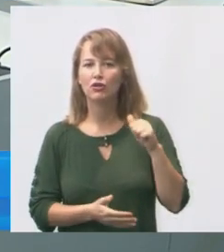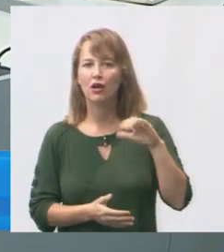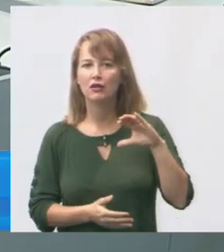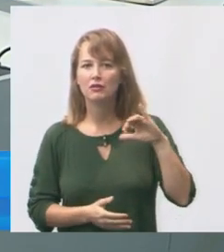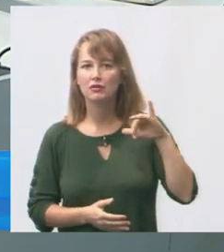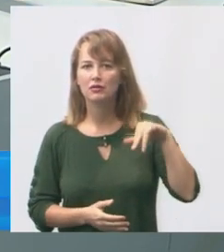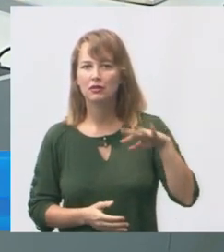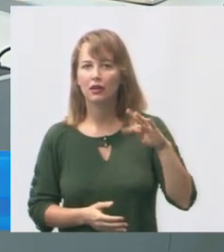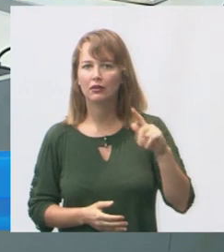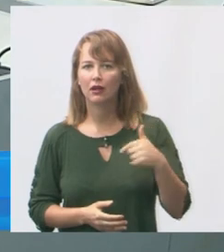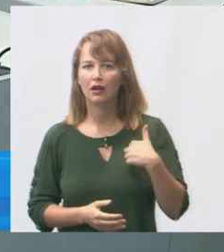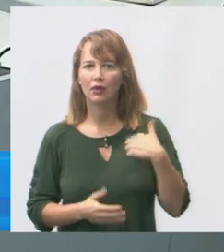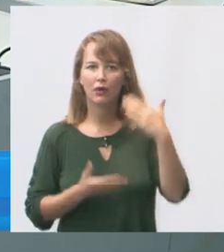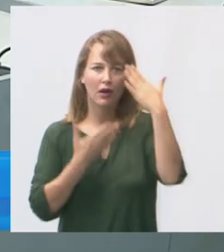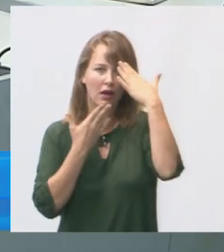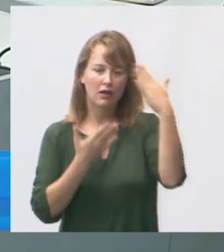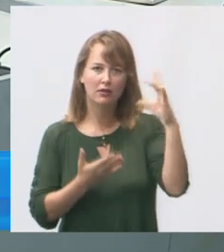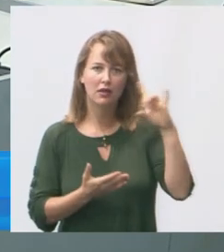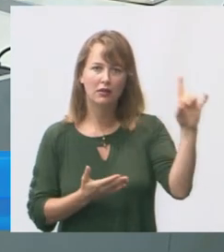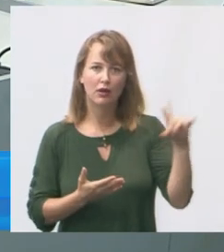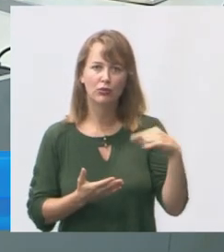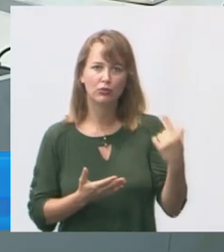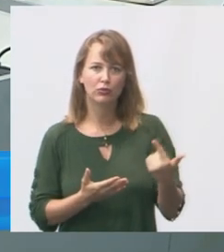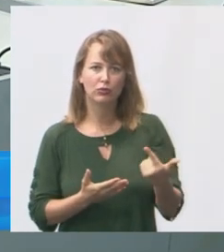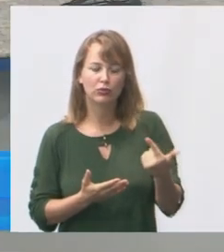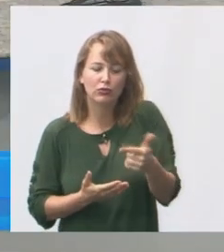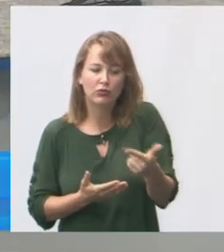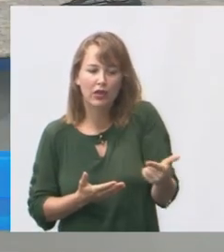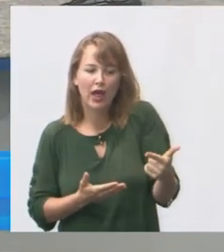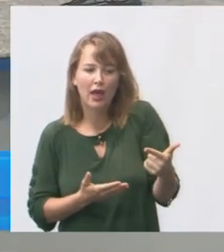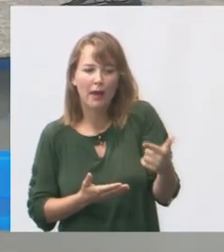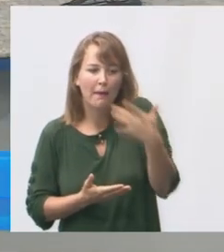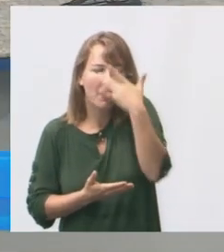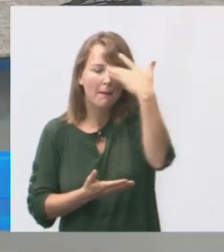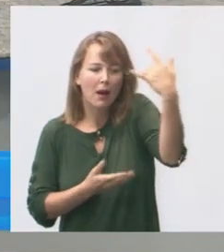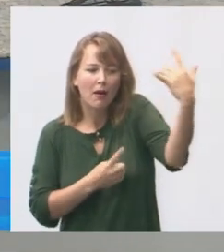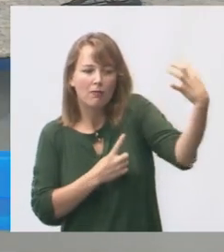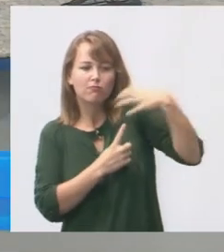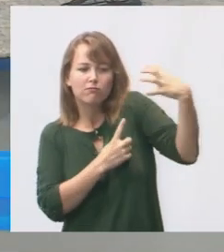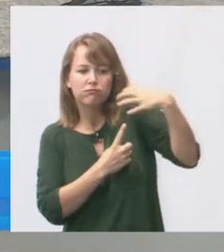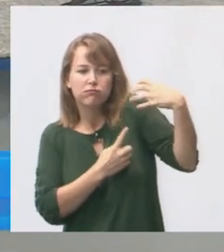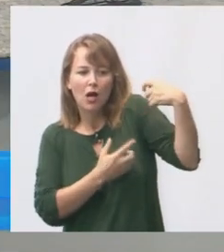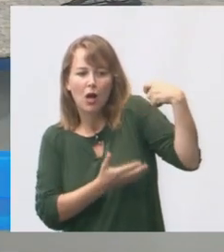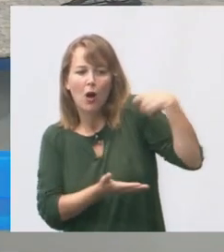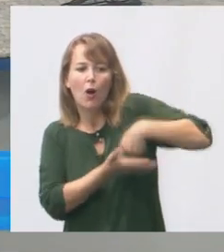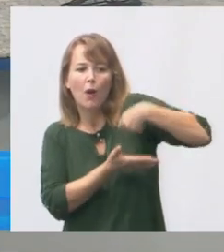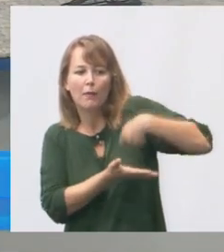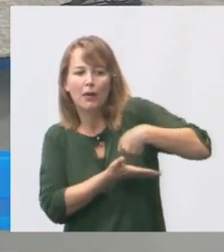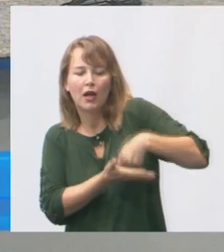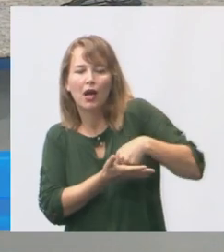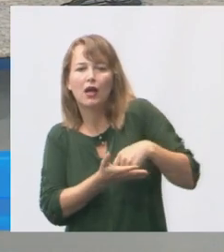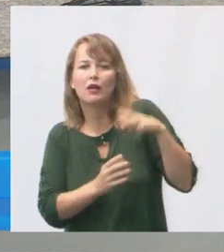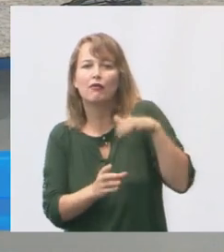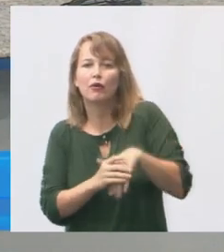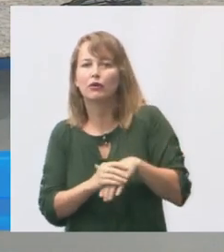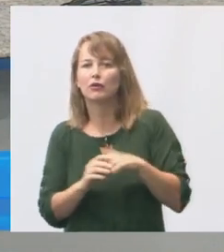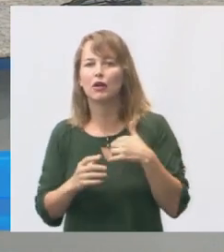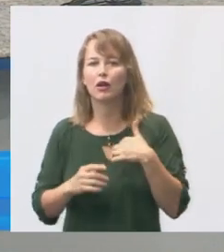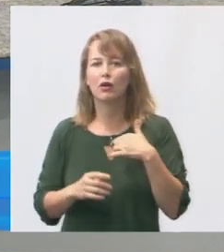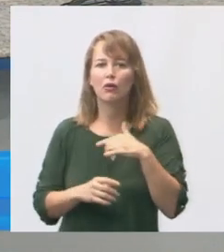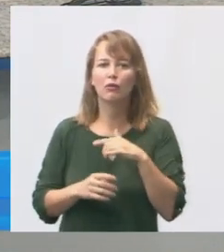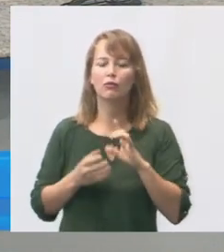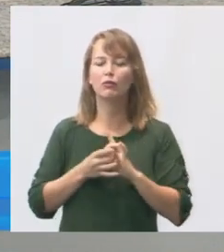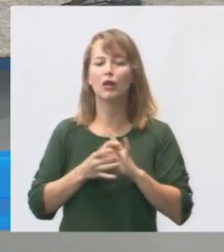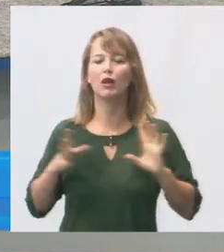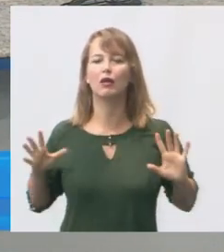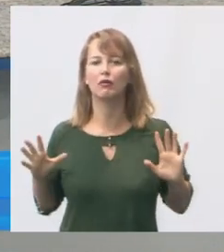a Deus, não tenho ninguém que me obrigue a me posicionar aqui dentro do plenário. Eu sou uma pessoa, um mandato